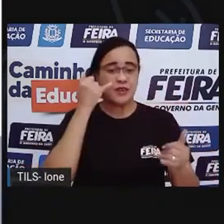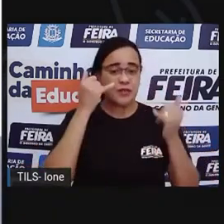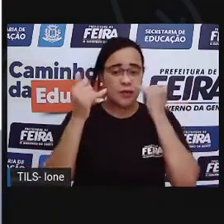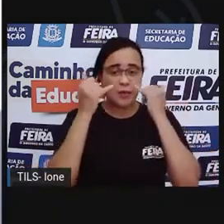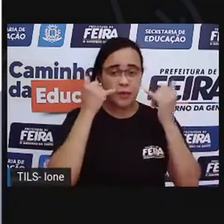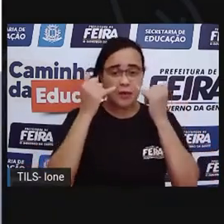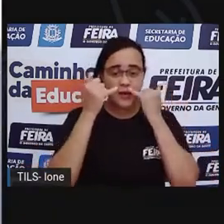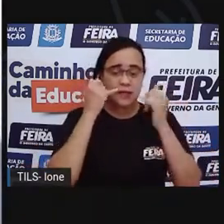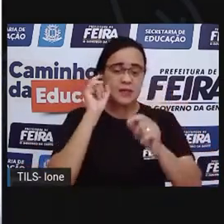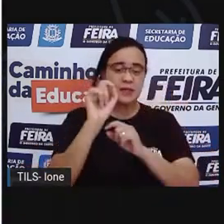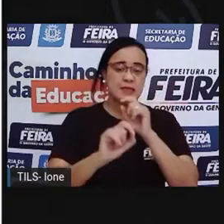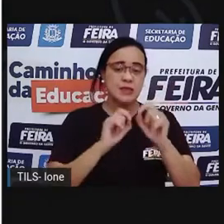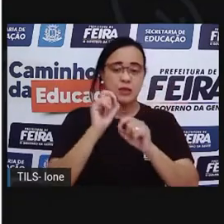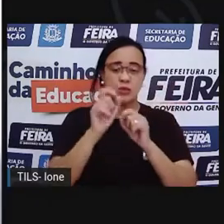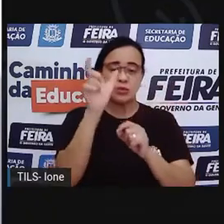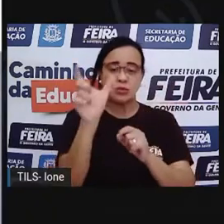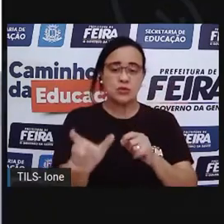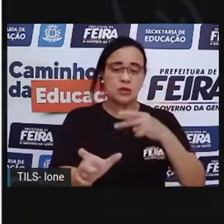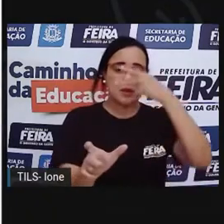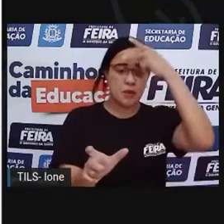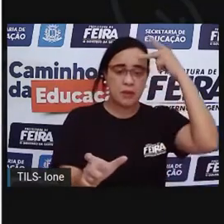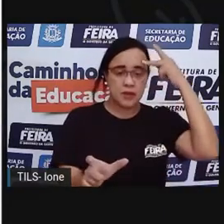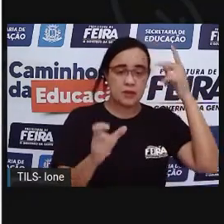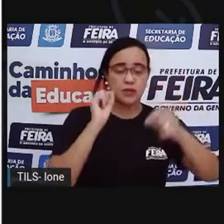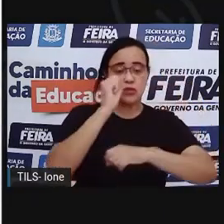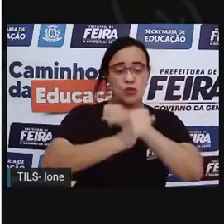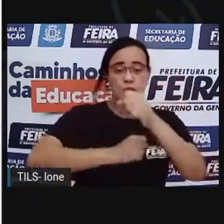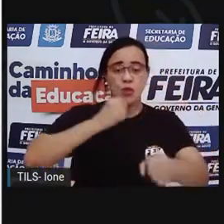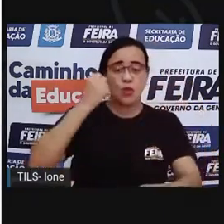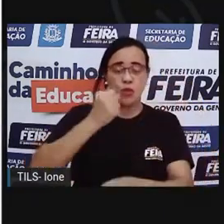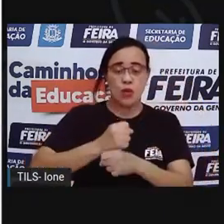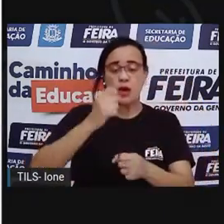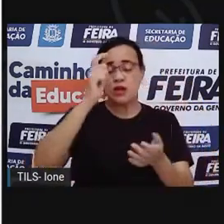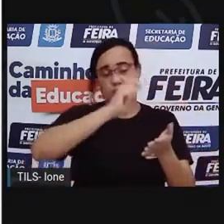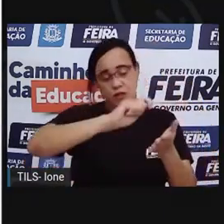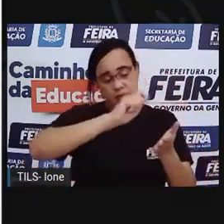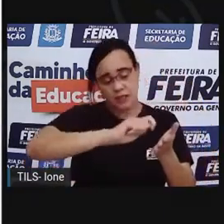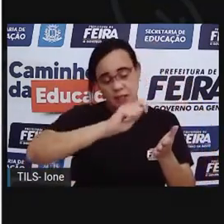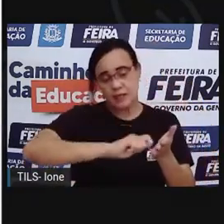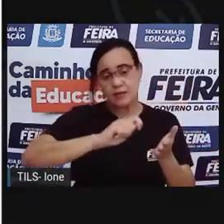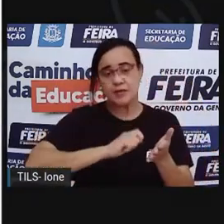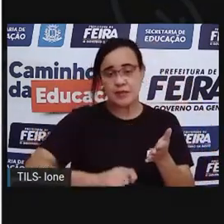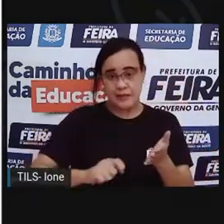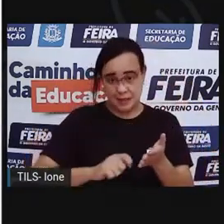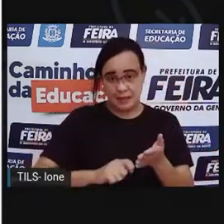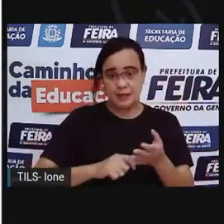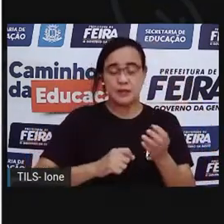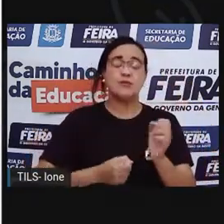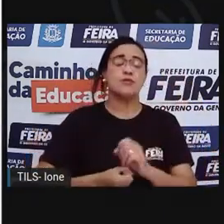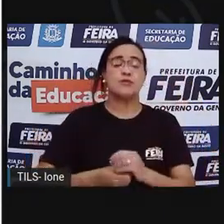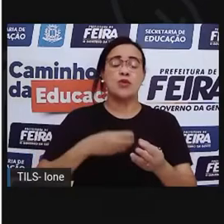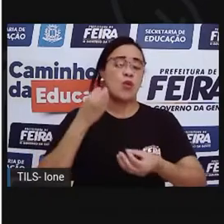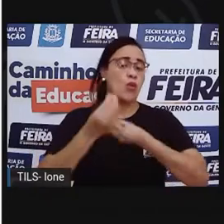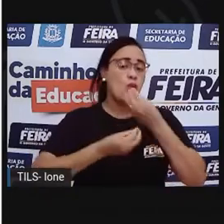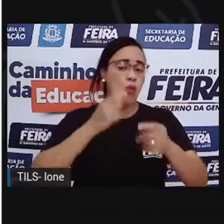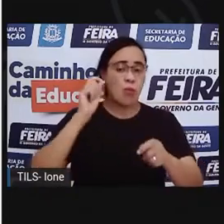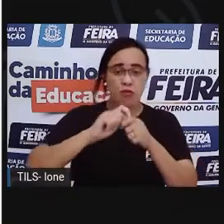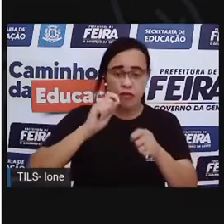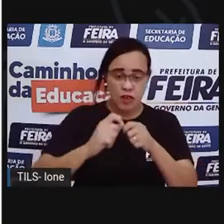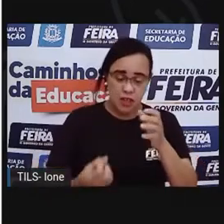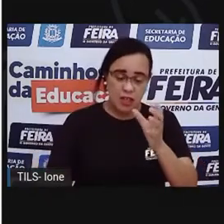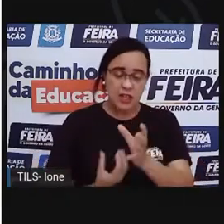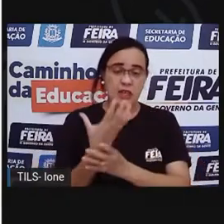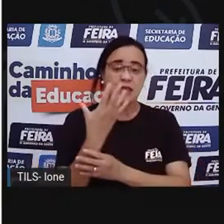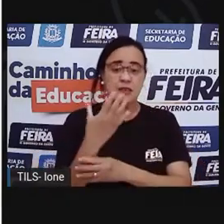fez o livro, o ano em que ele foi feito, quem foi que fabricou esse livro, quantas páginas ele